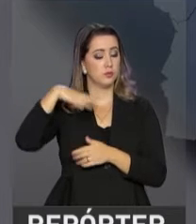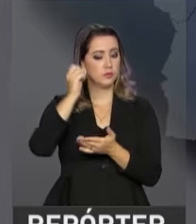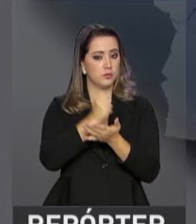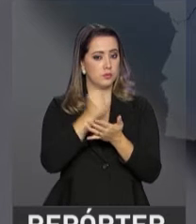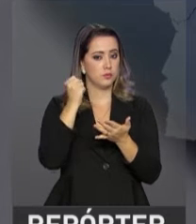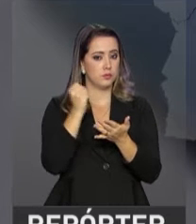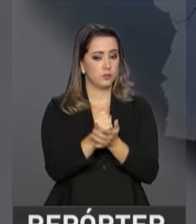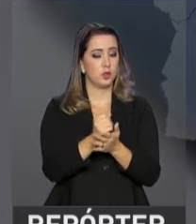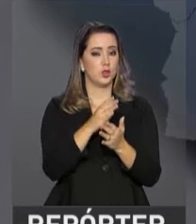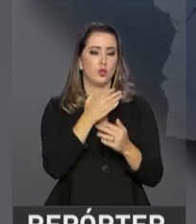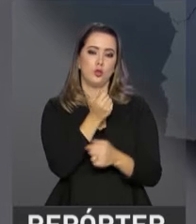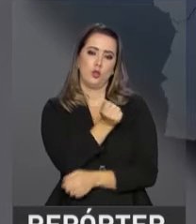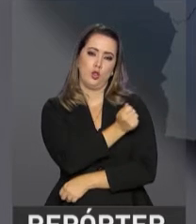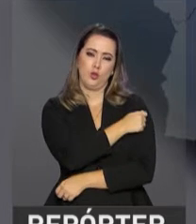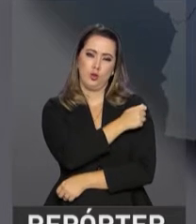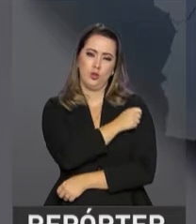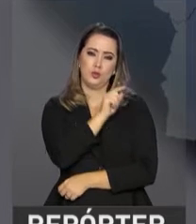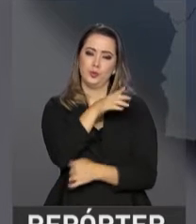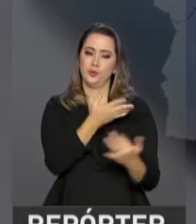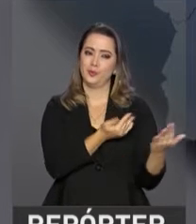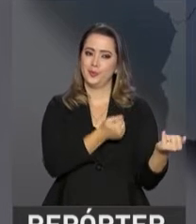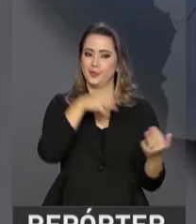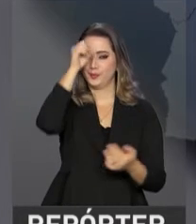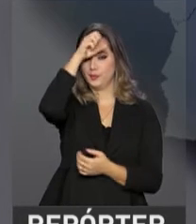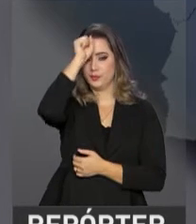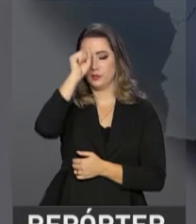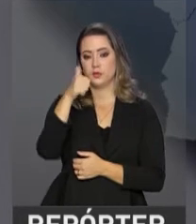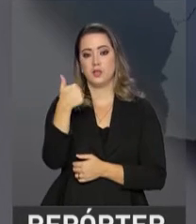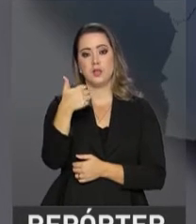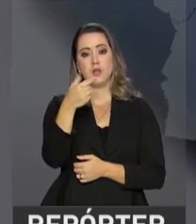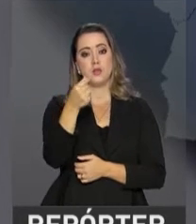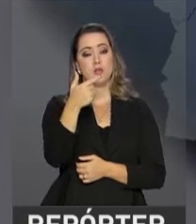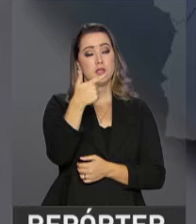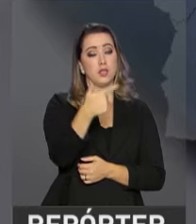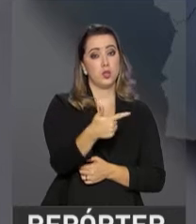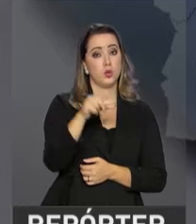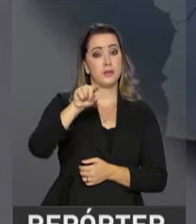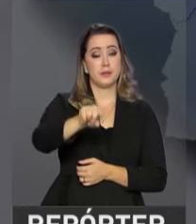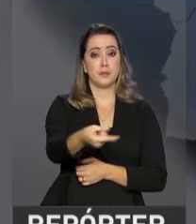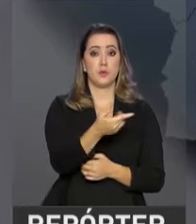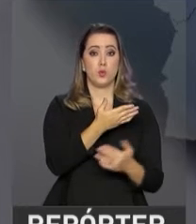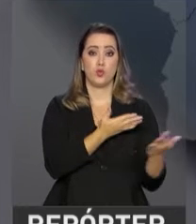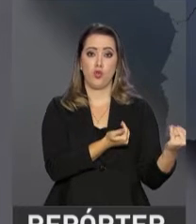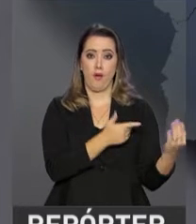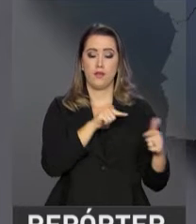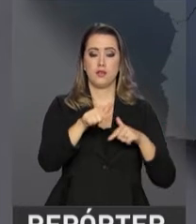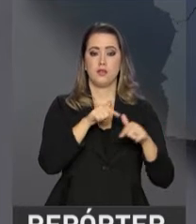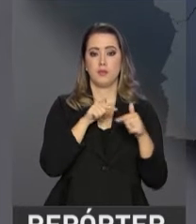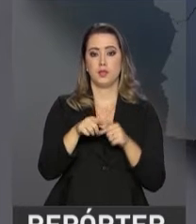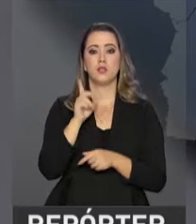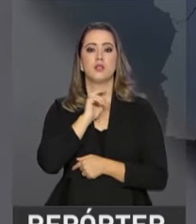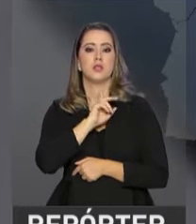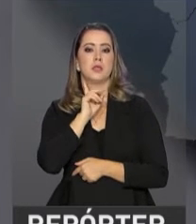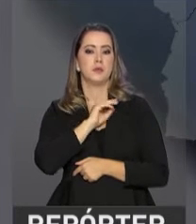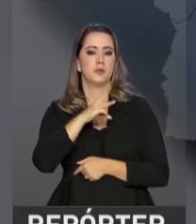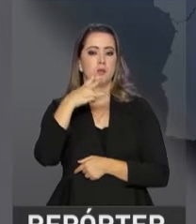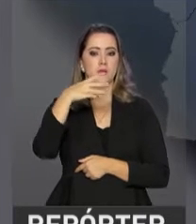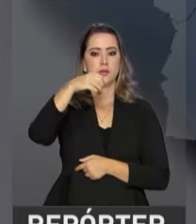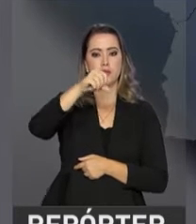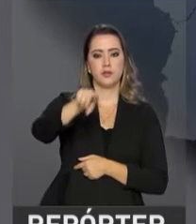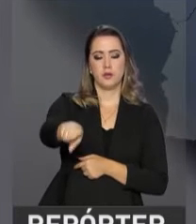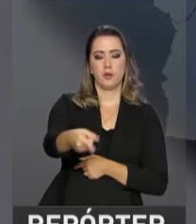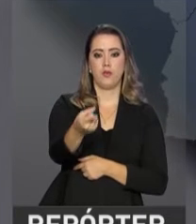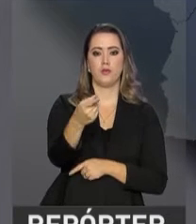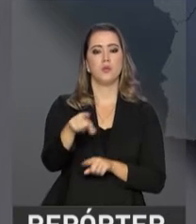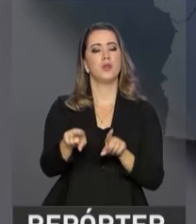contratou estudantes que se enquadram na lei do jovem aprendiz. Foram 102 mil admitidos. Em Minas Gerais, foram 39 mil contratações.